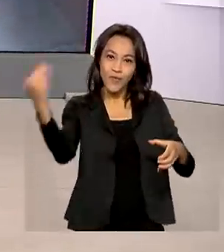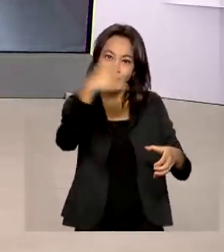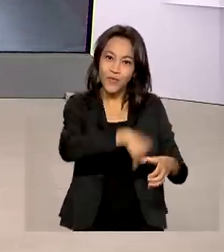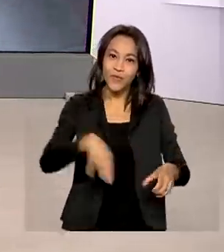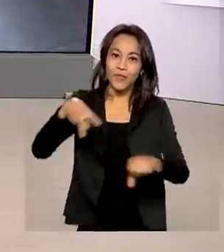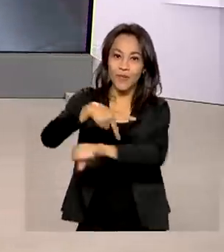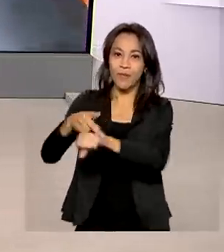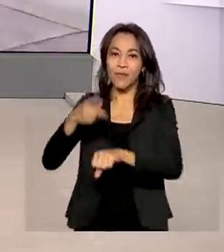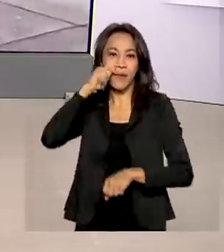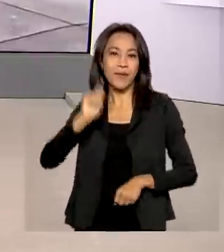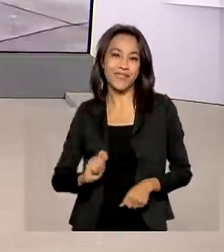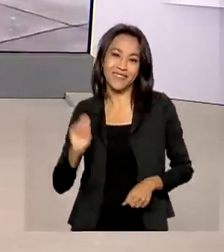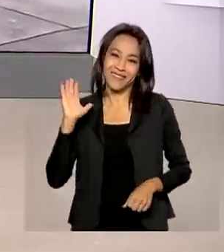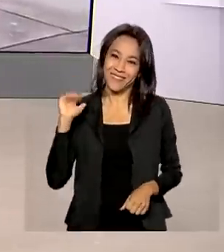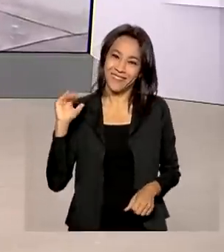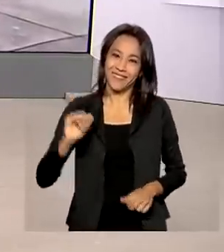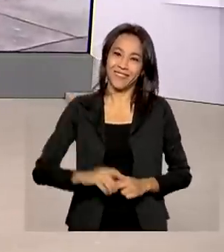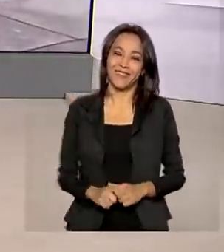Ucrânia. Tchau, tchau.